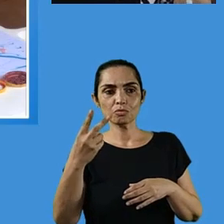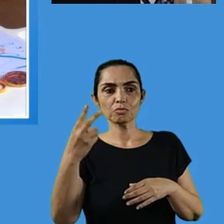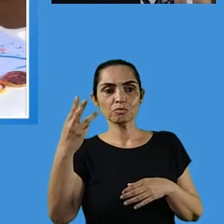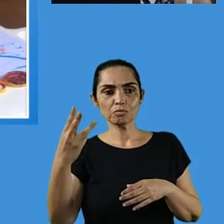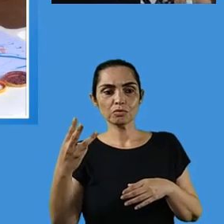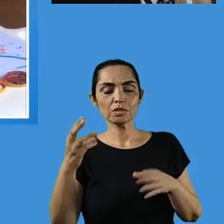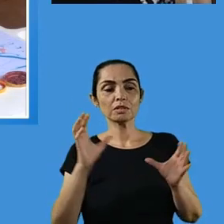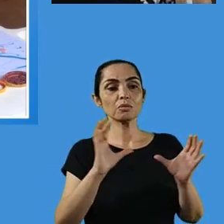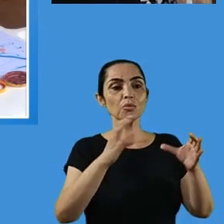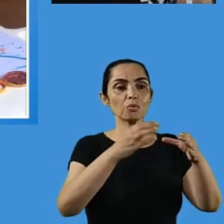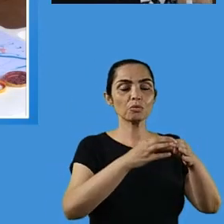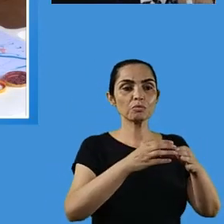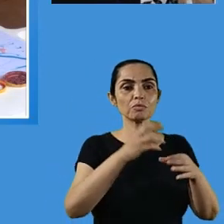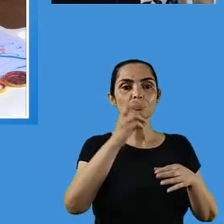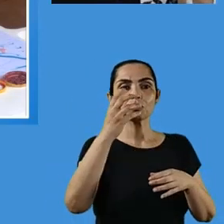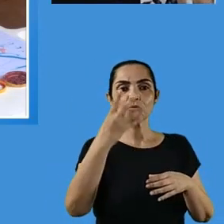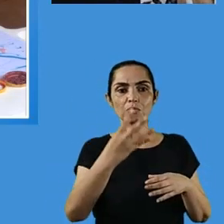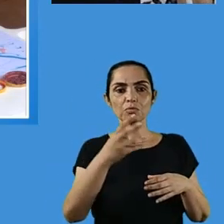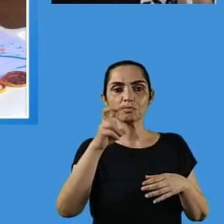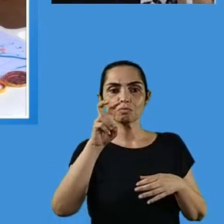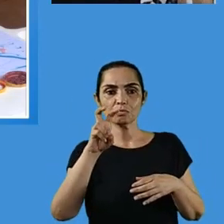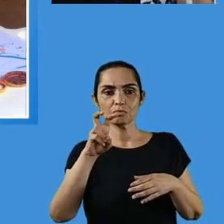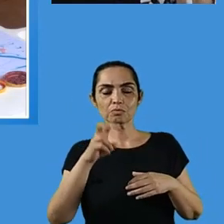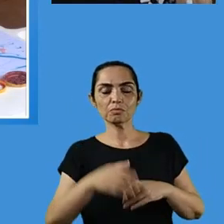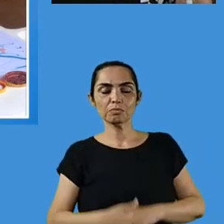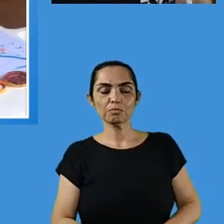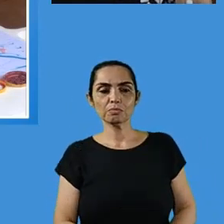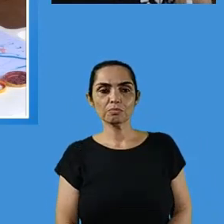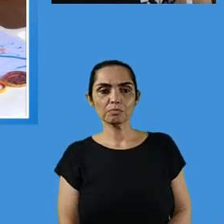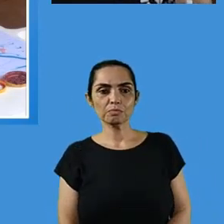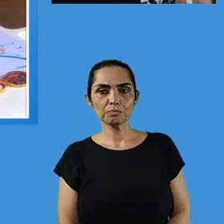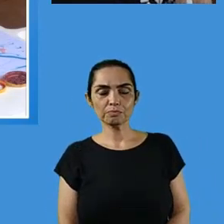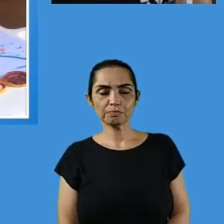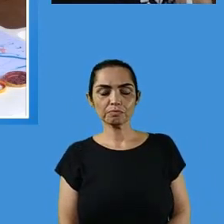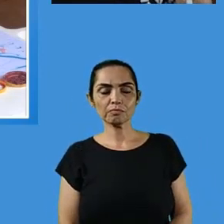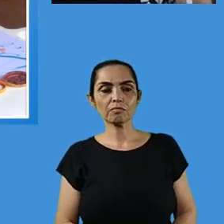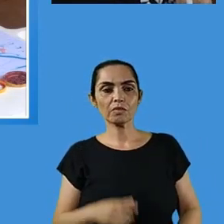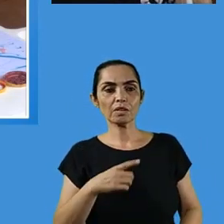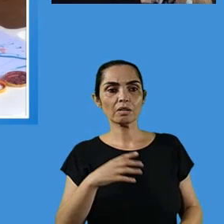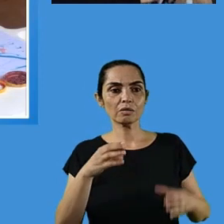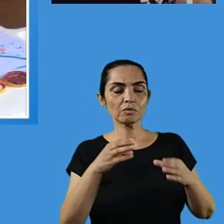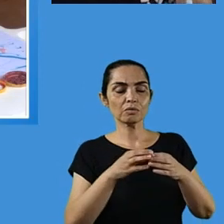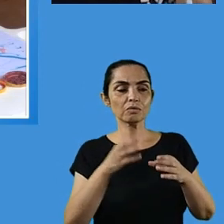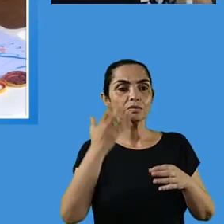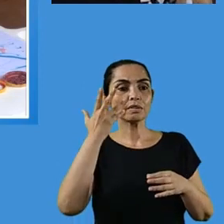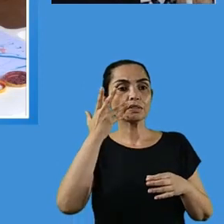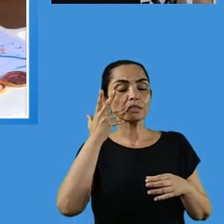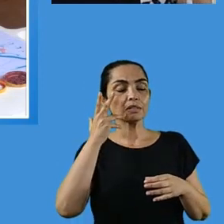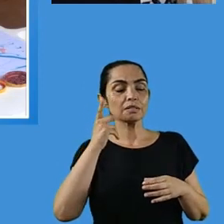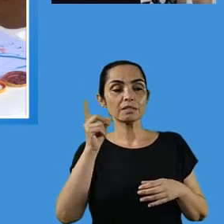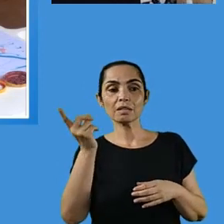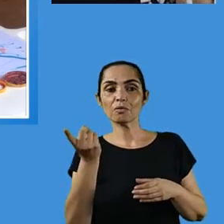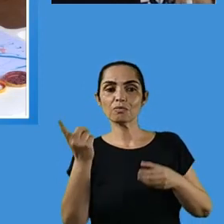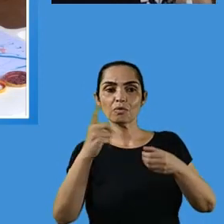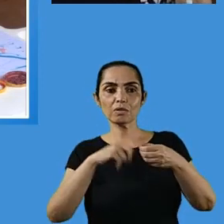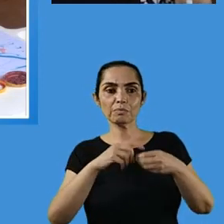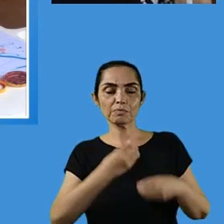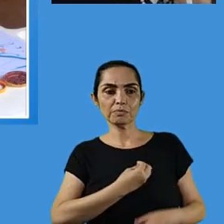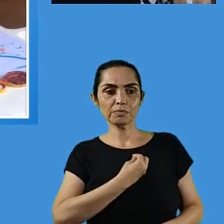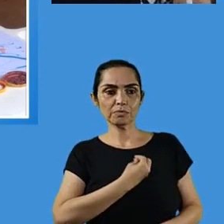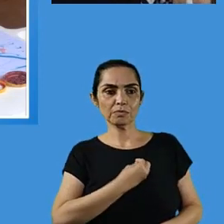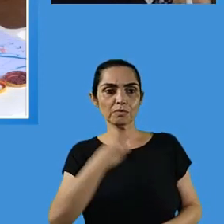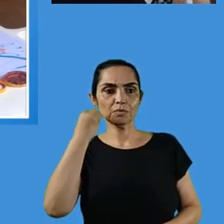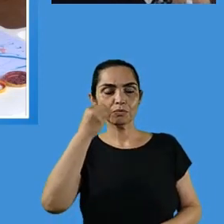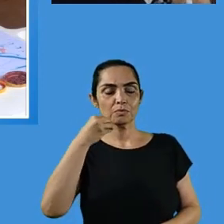organizadas pela equipe pedagógica de cada instituição. Então, essas atividades curriculares serão planejadas pela